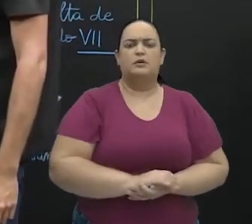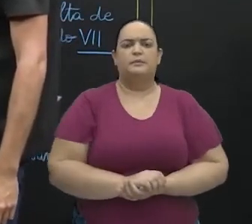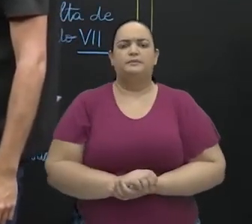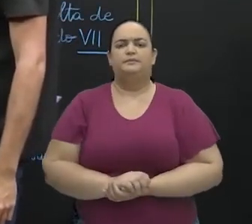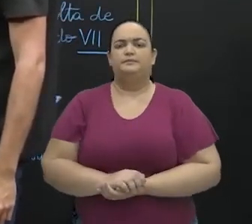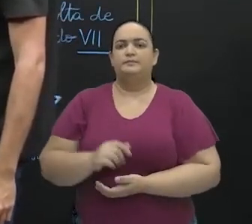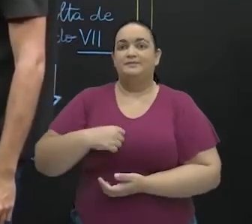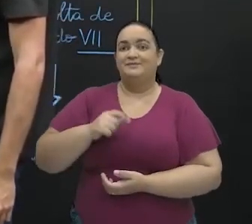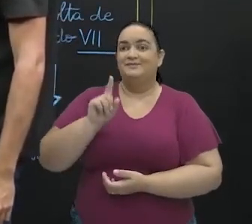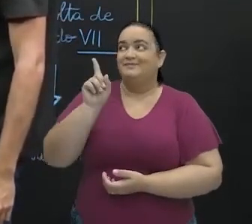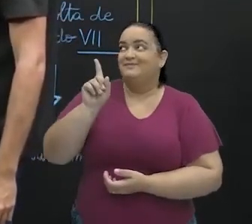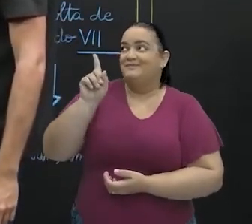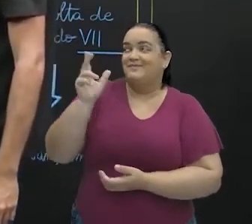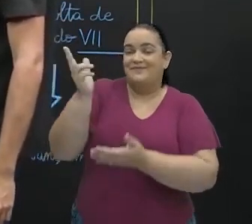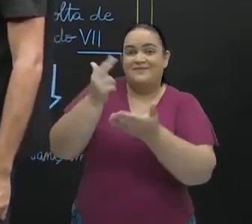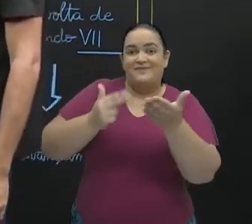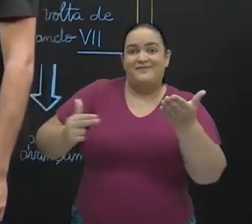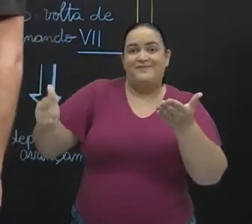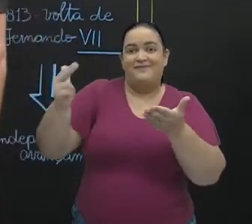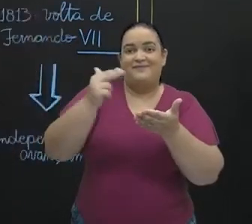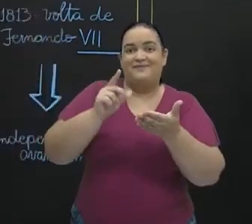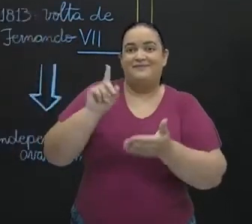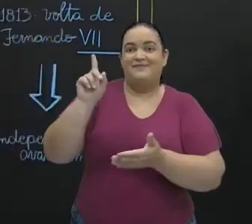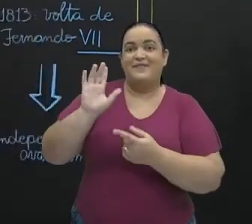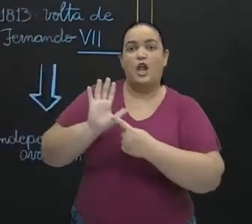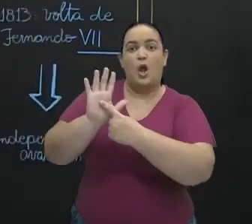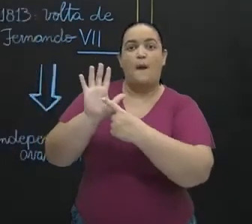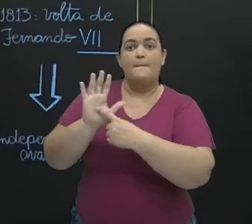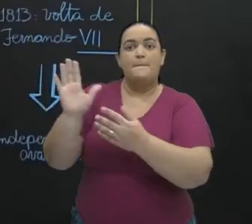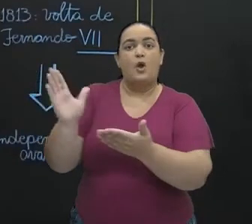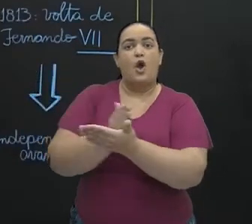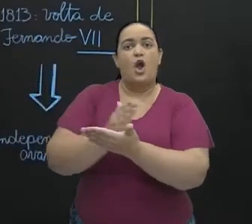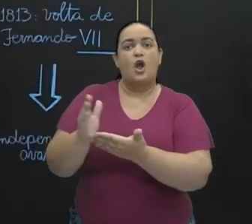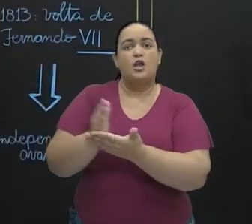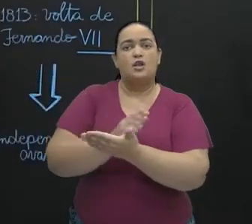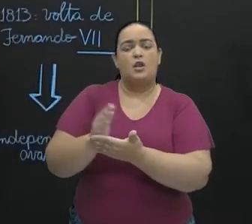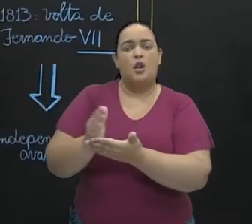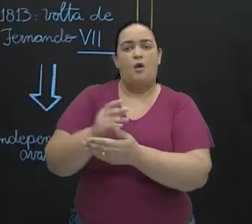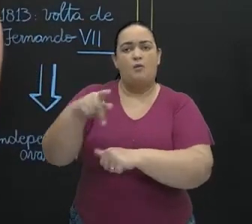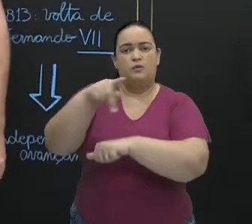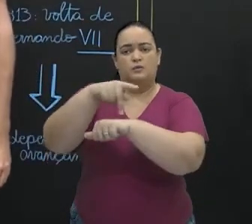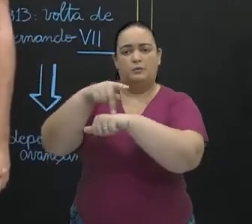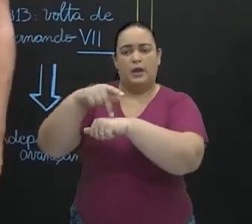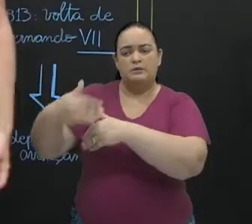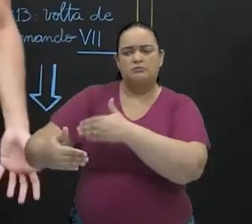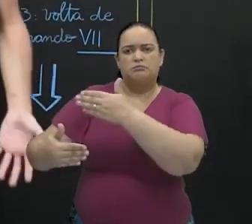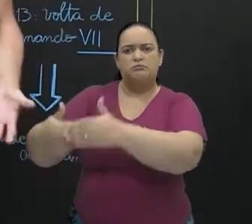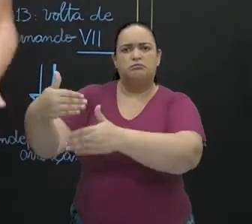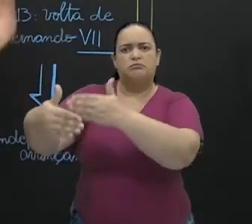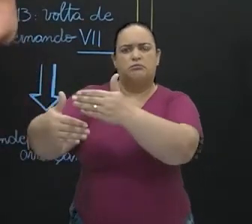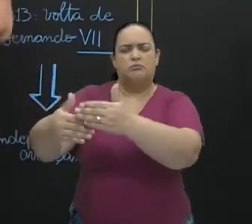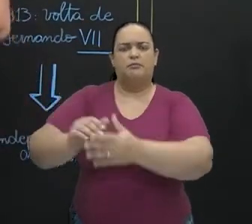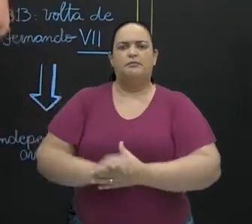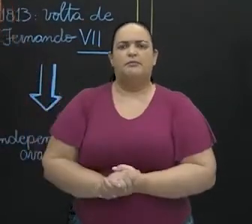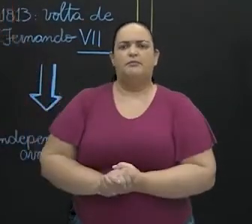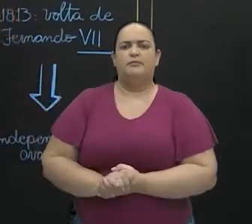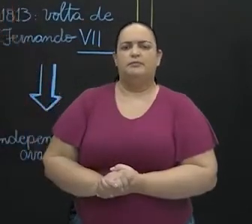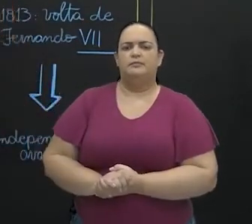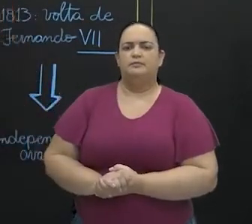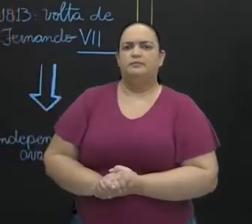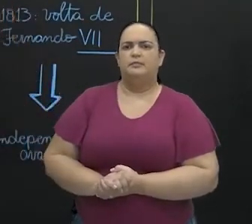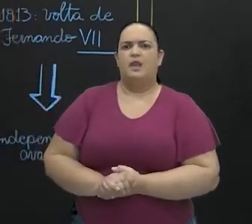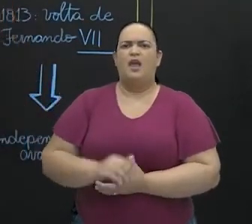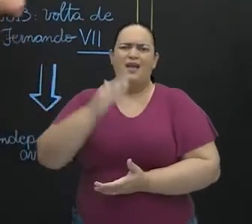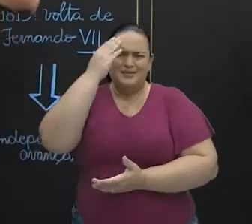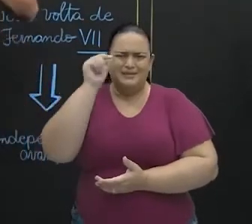para poder representar alguns desses processos. quadro é bastante amplo, não é a ideia aqui que você saiba de